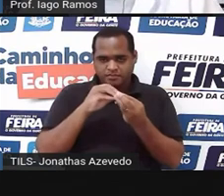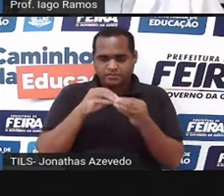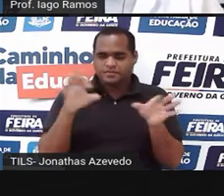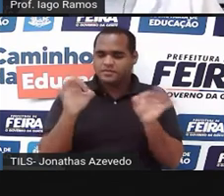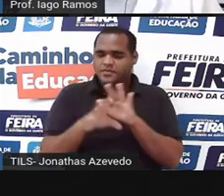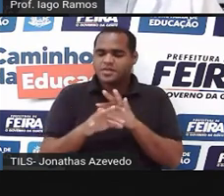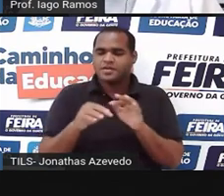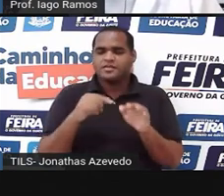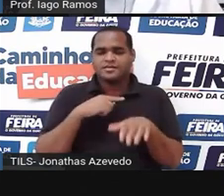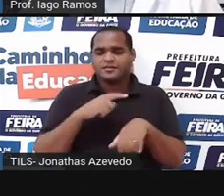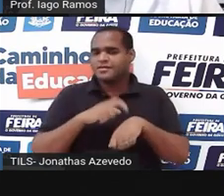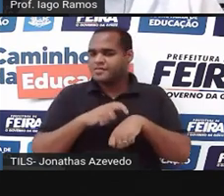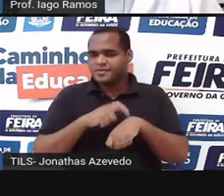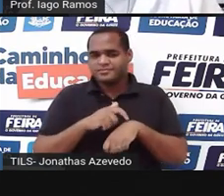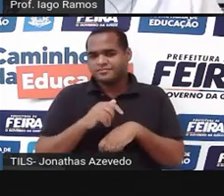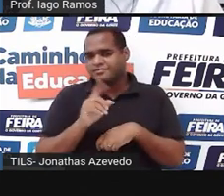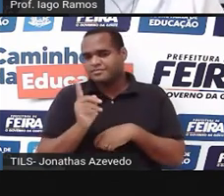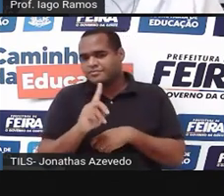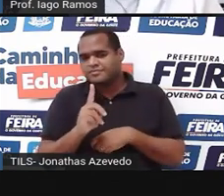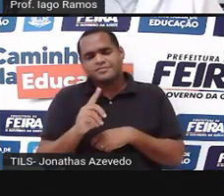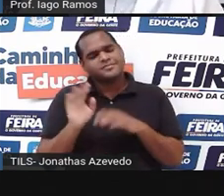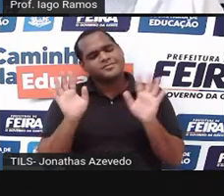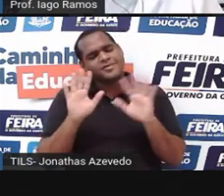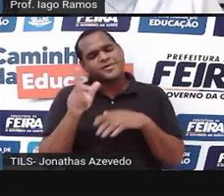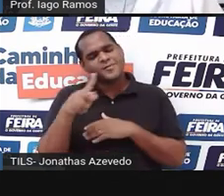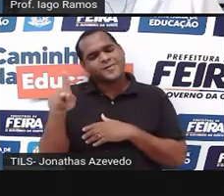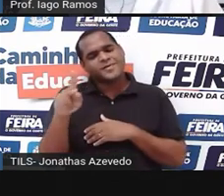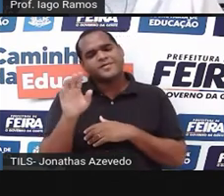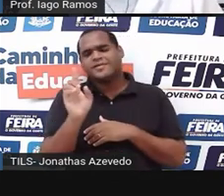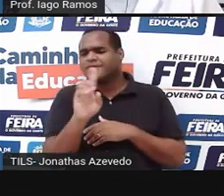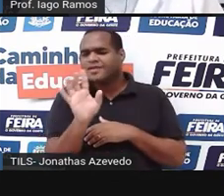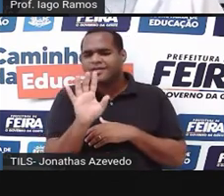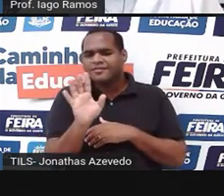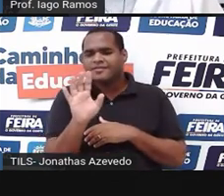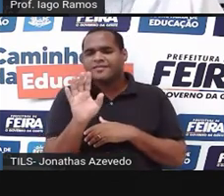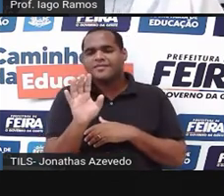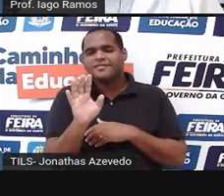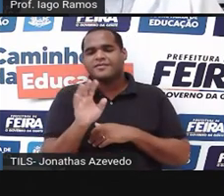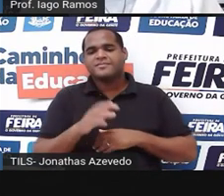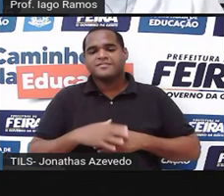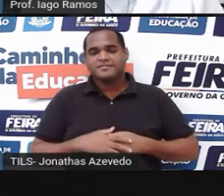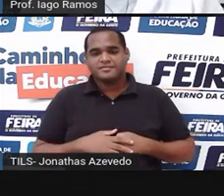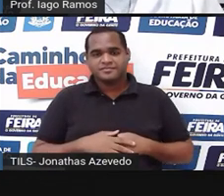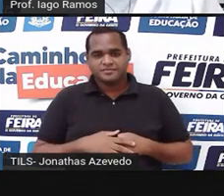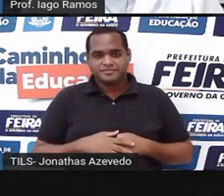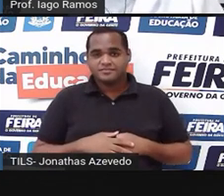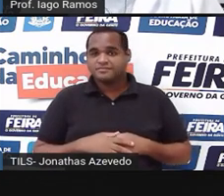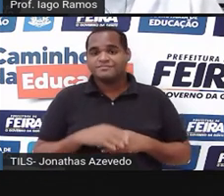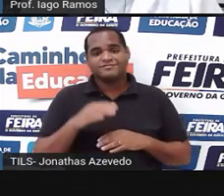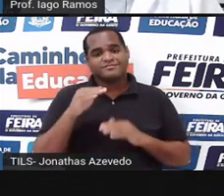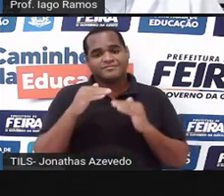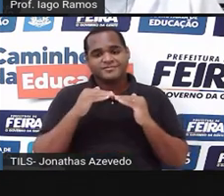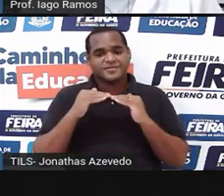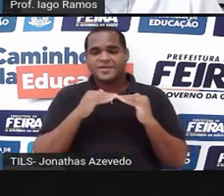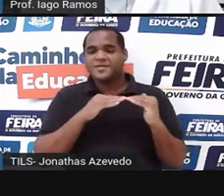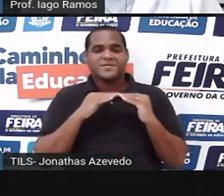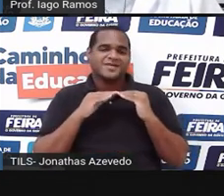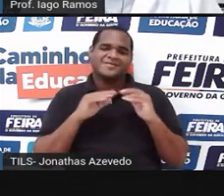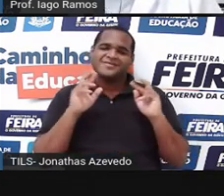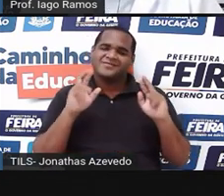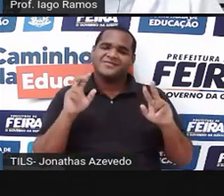contar o tempo. Não, professor, não é. Não são proporcionais. Por que que não são